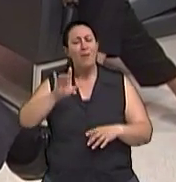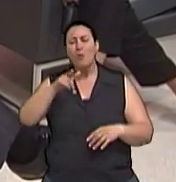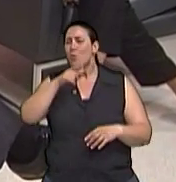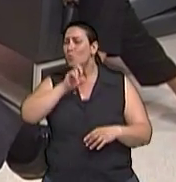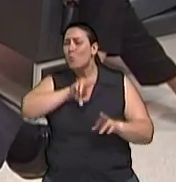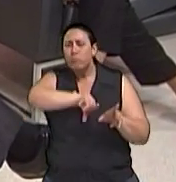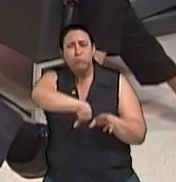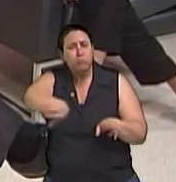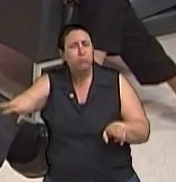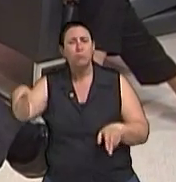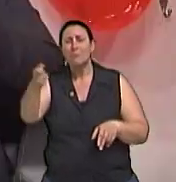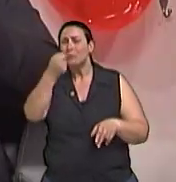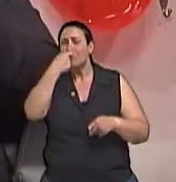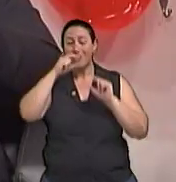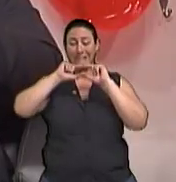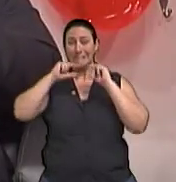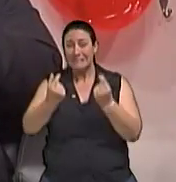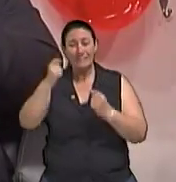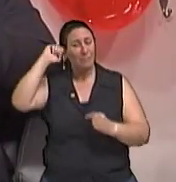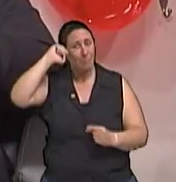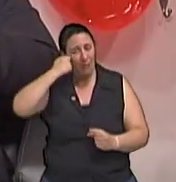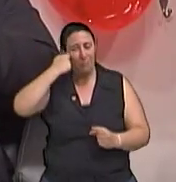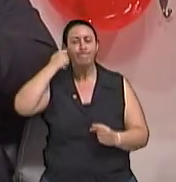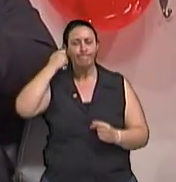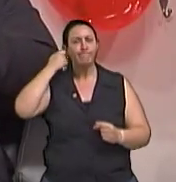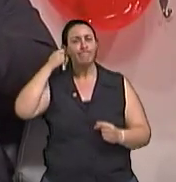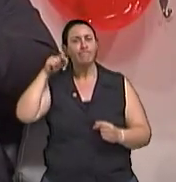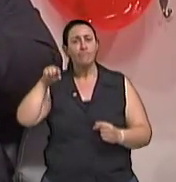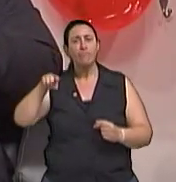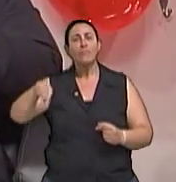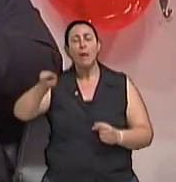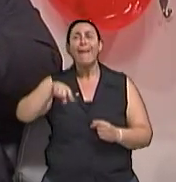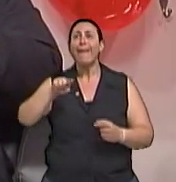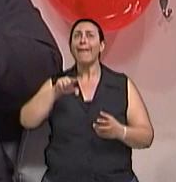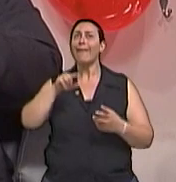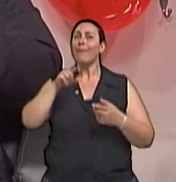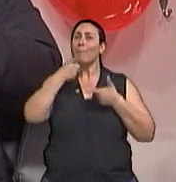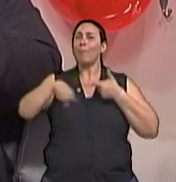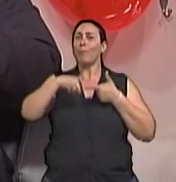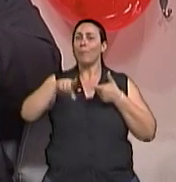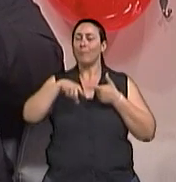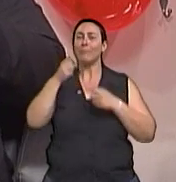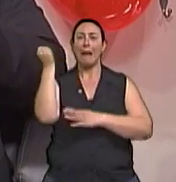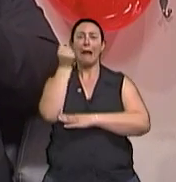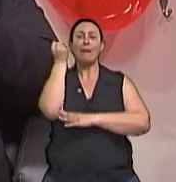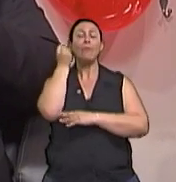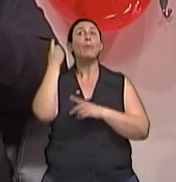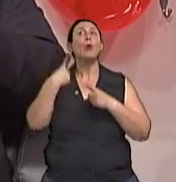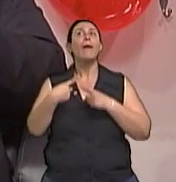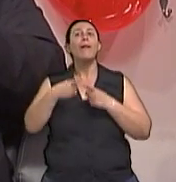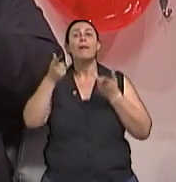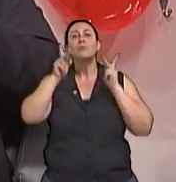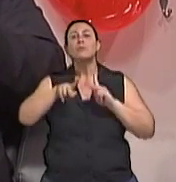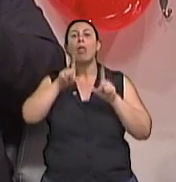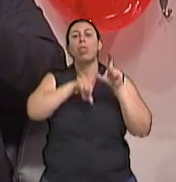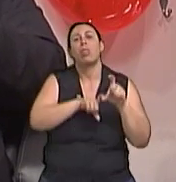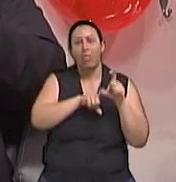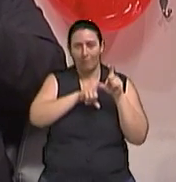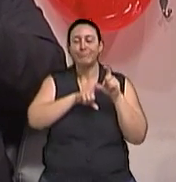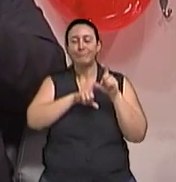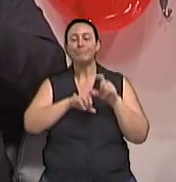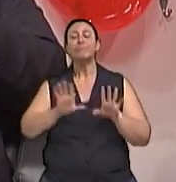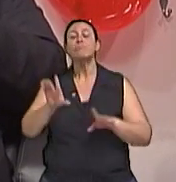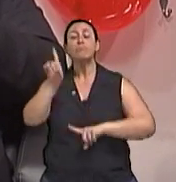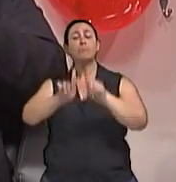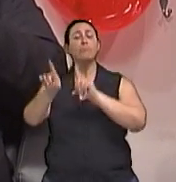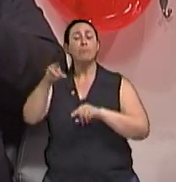medicamentos desta linha, né? Chamados benzodiazepínicos. Pois bem, existem situações, algumas doenças psiquiátricas,